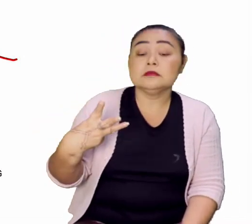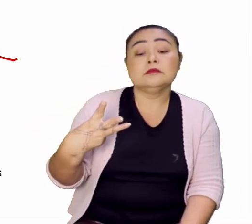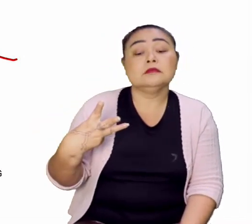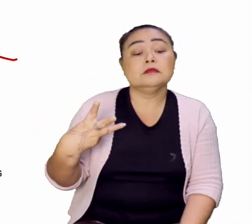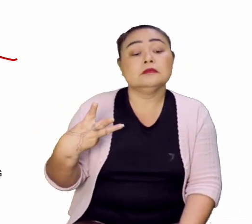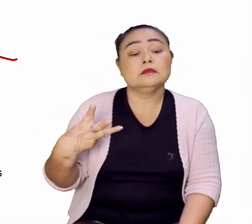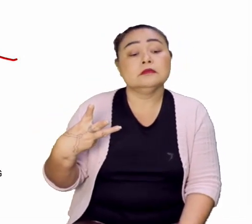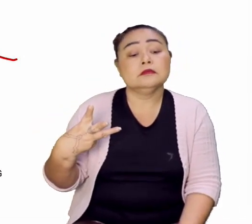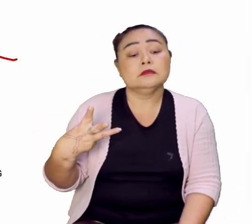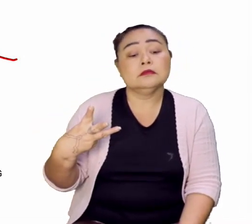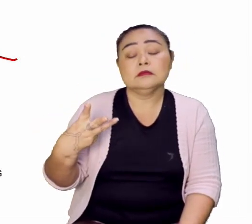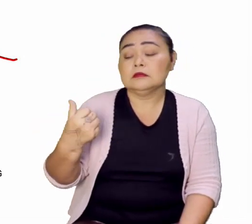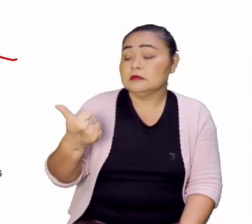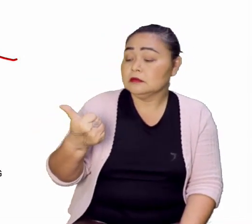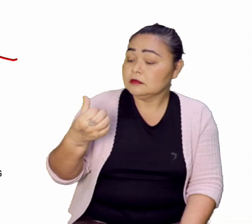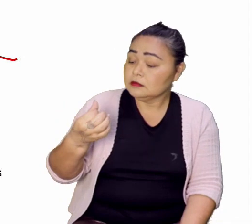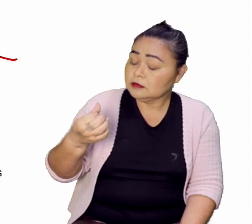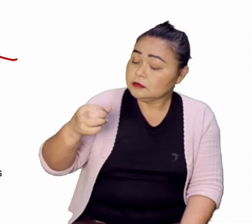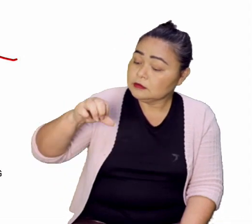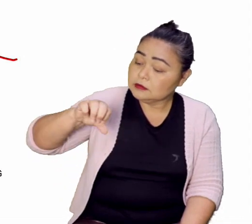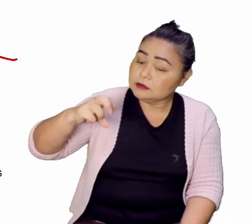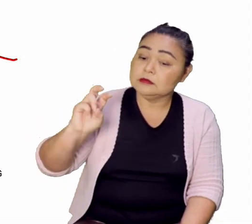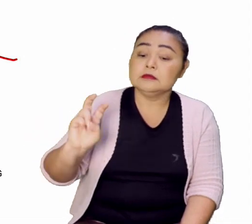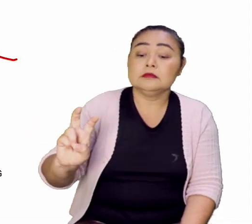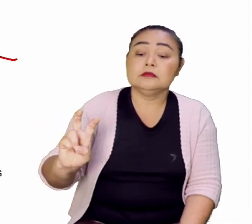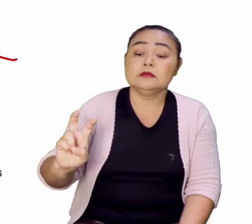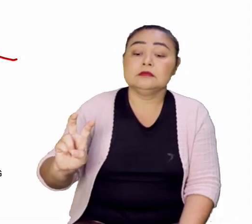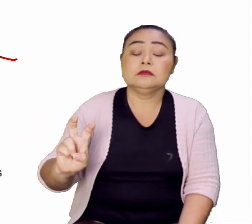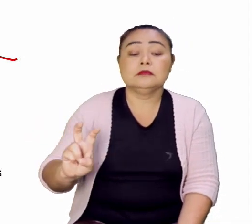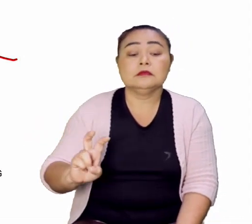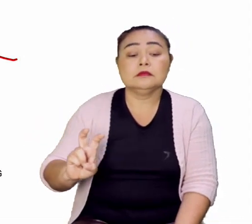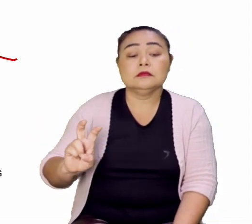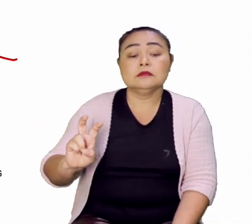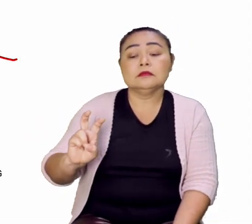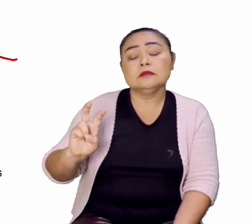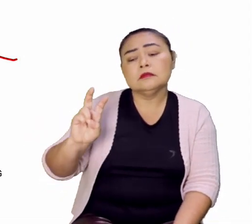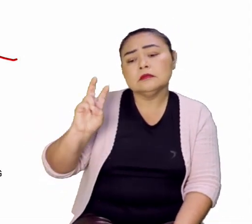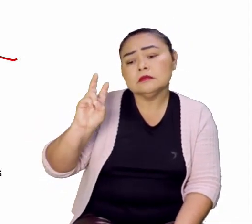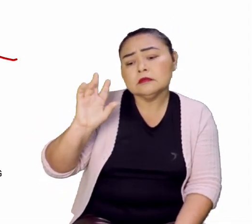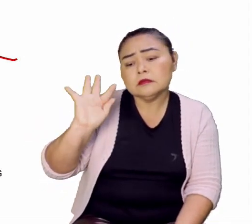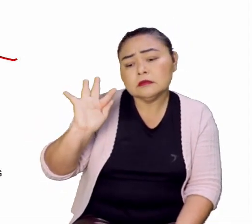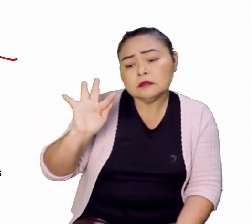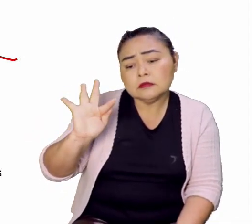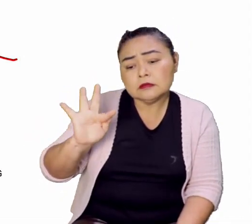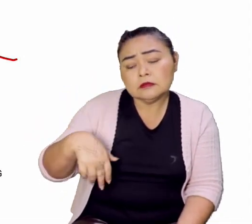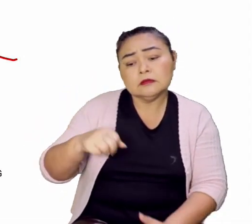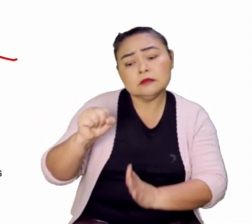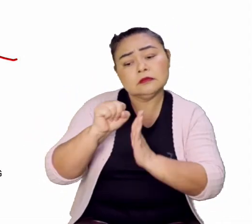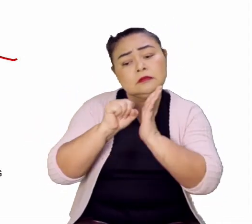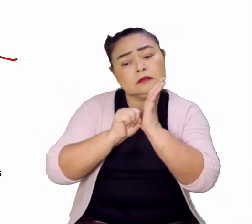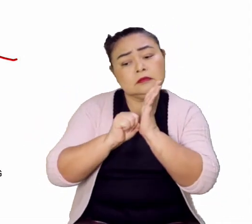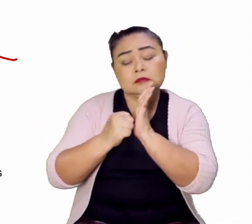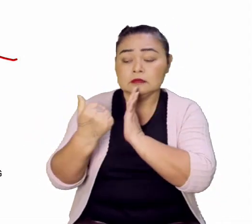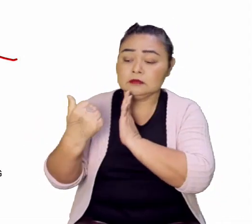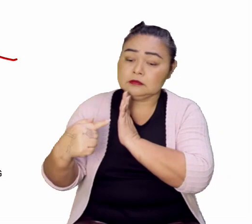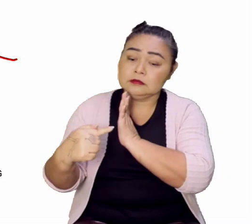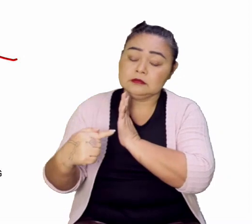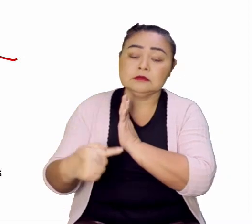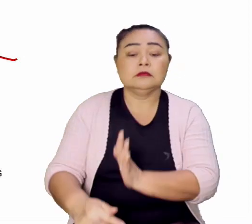1695, no final do século XVII.